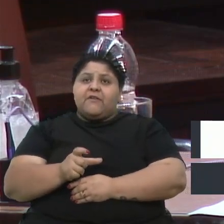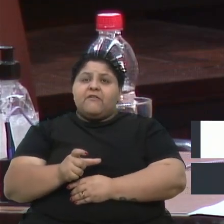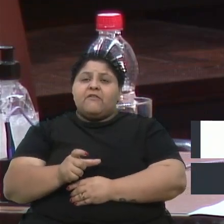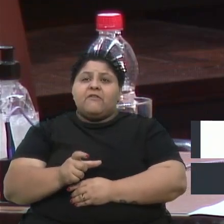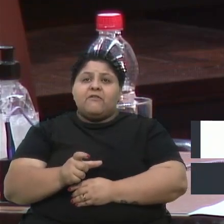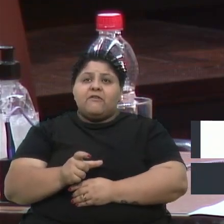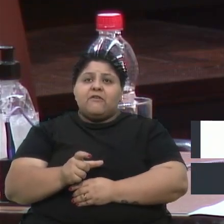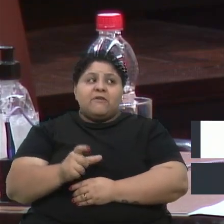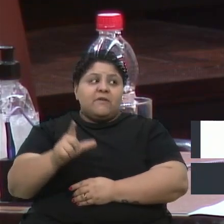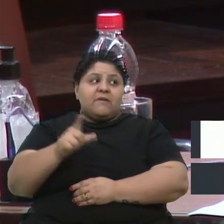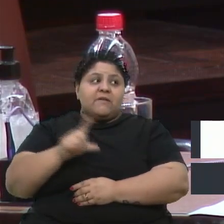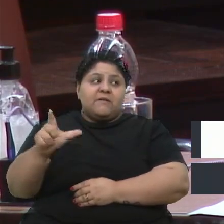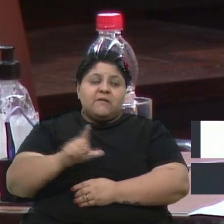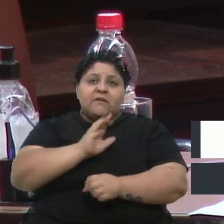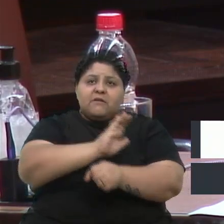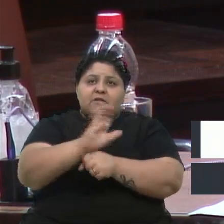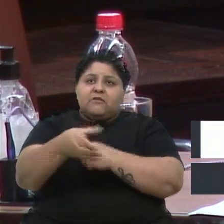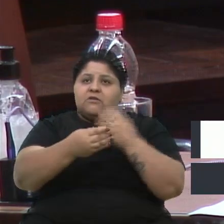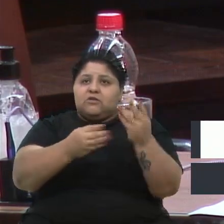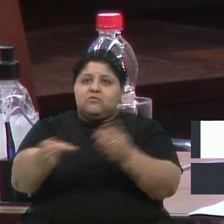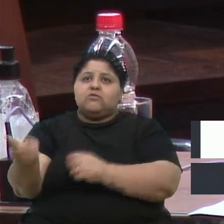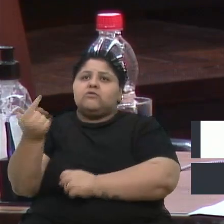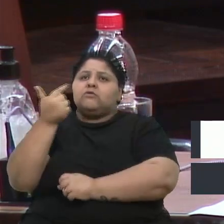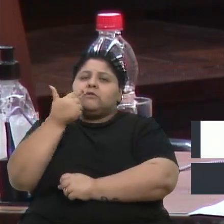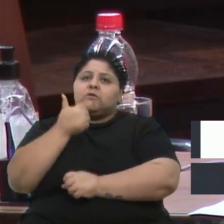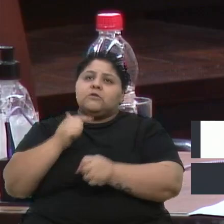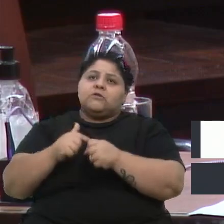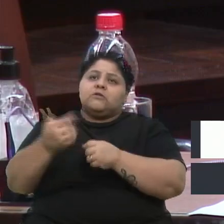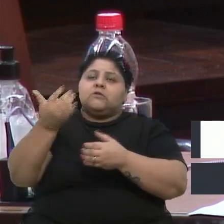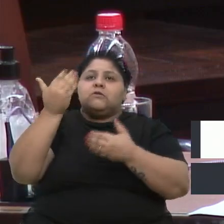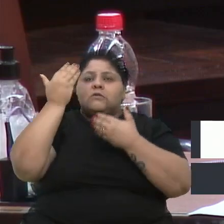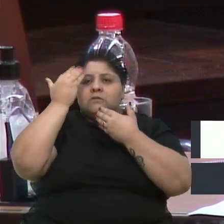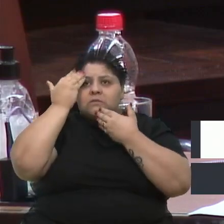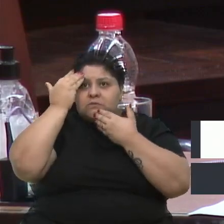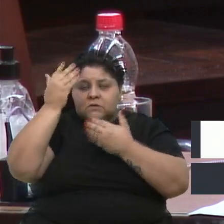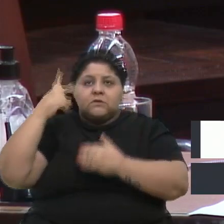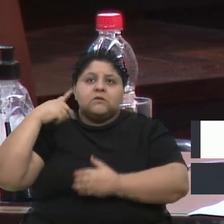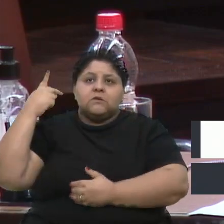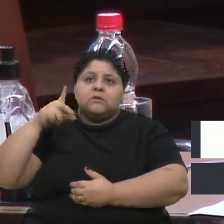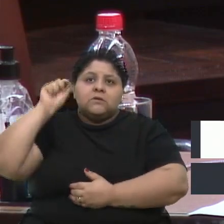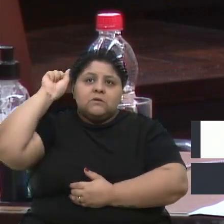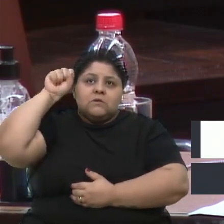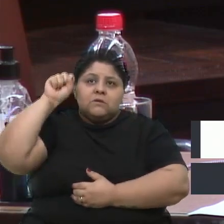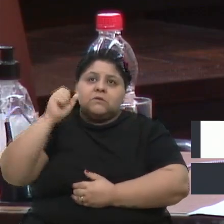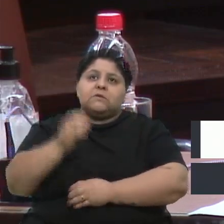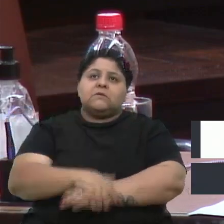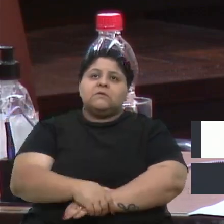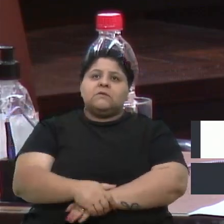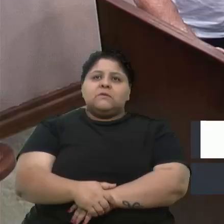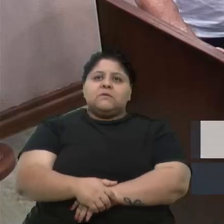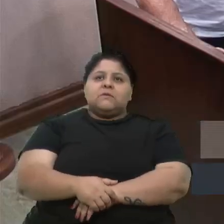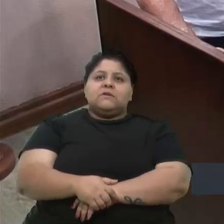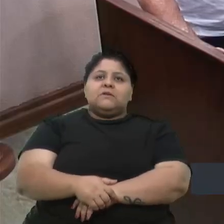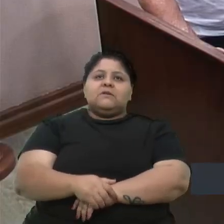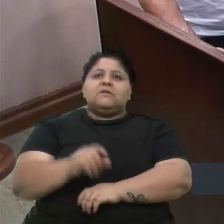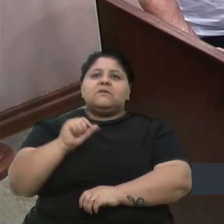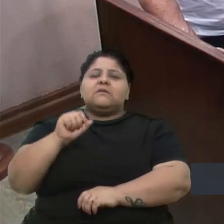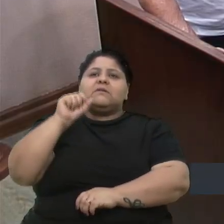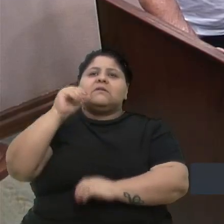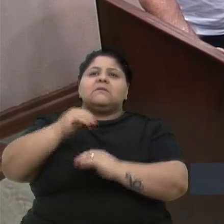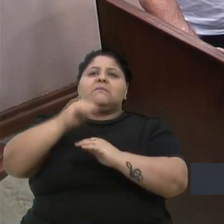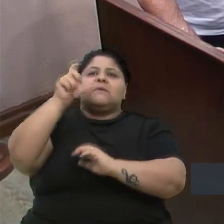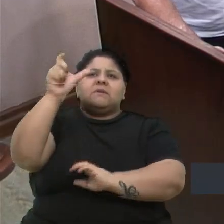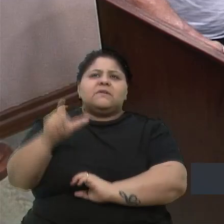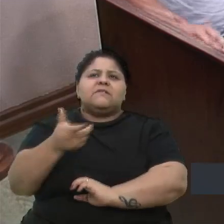ajudado muito Caxias para diversas questões. Obrigado. Desculpa, vereador Xuxa, amanhã o senhor... Não, tudo certo. Alguém mais que a Só uma